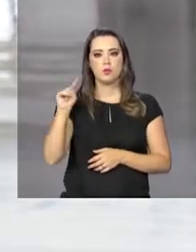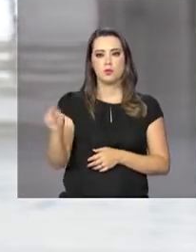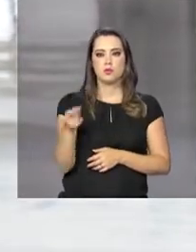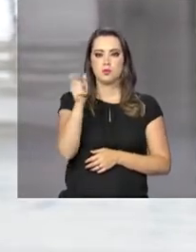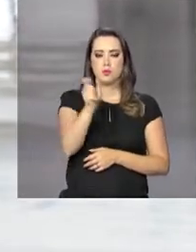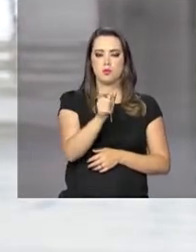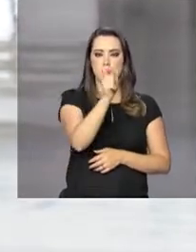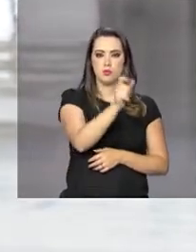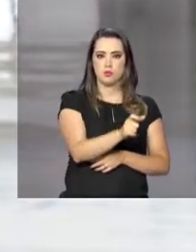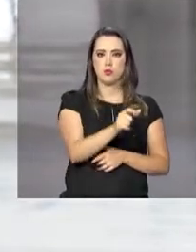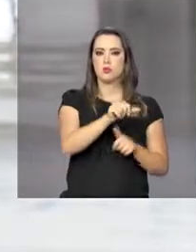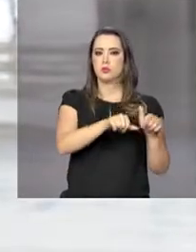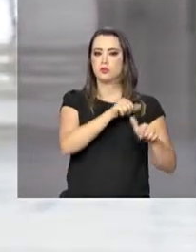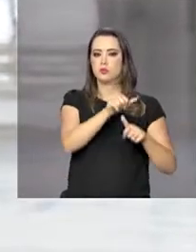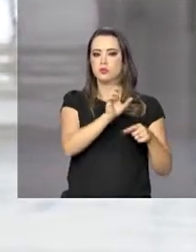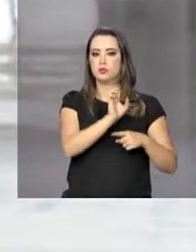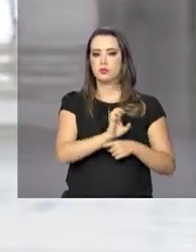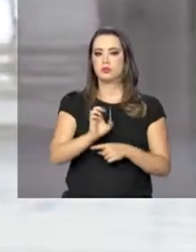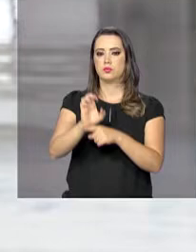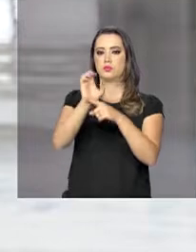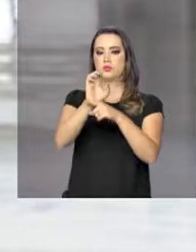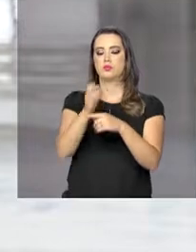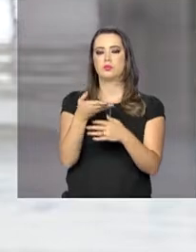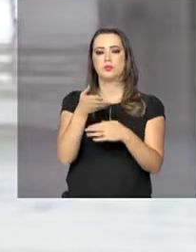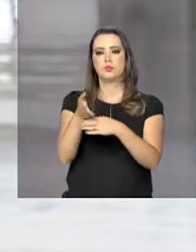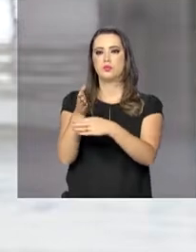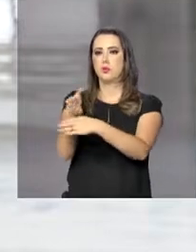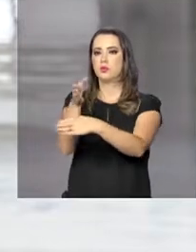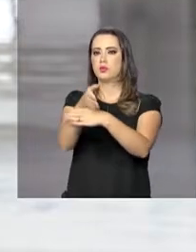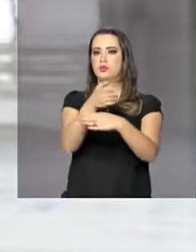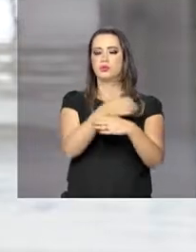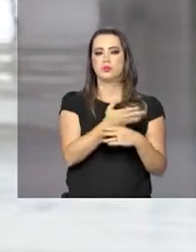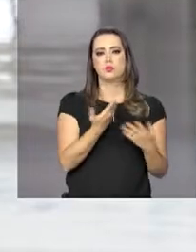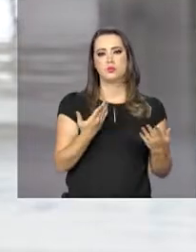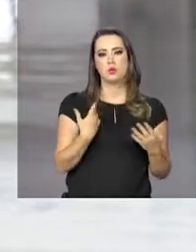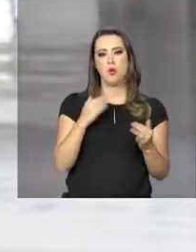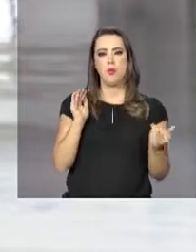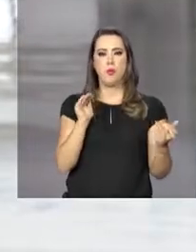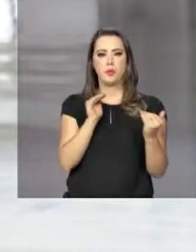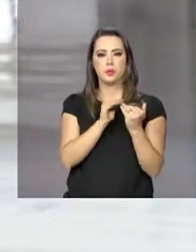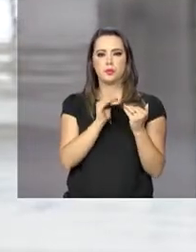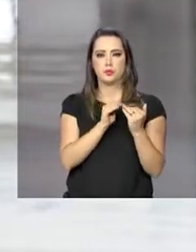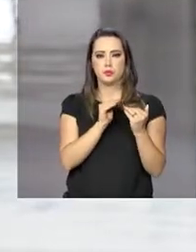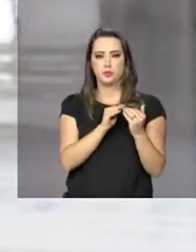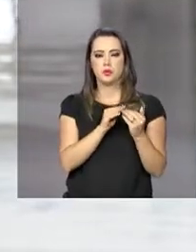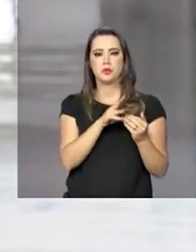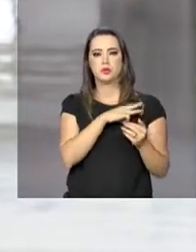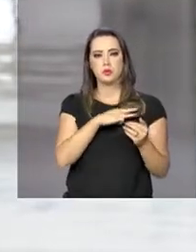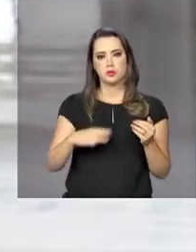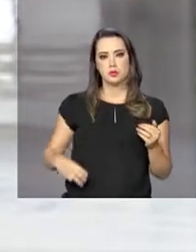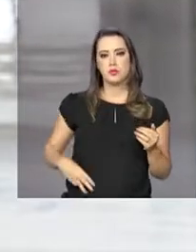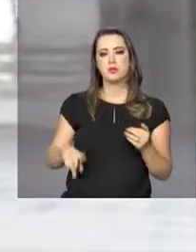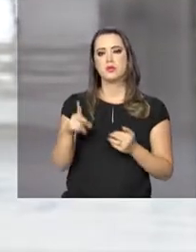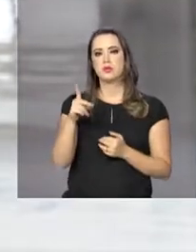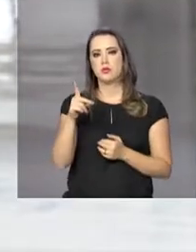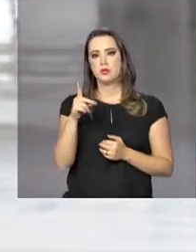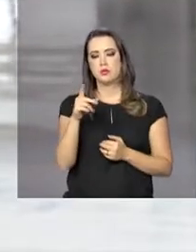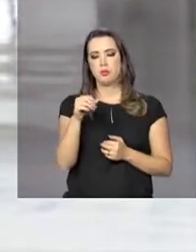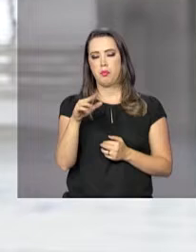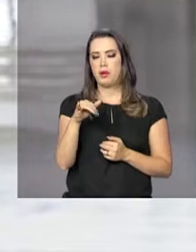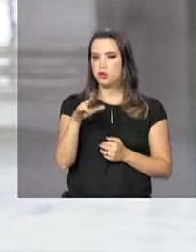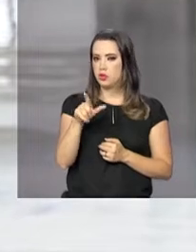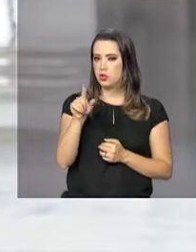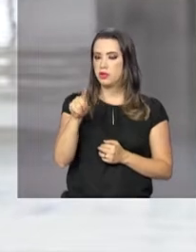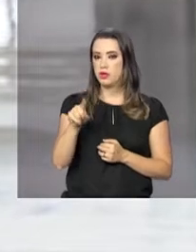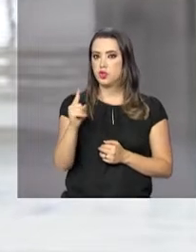pessoas transferidas no processo de interiorização. A meta do ministro Padilha é mil por mês, já batemos a